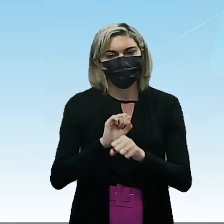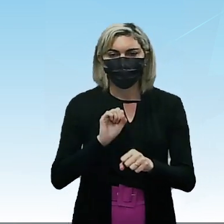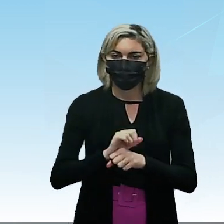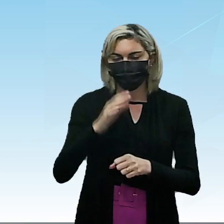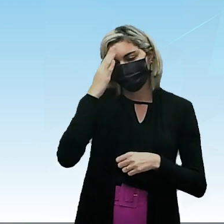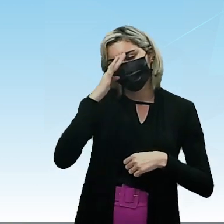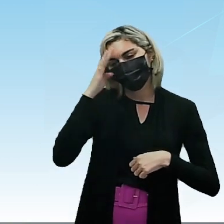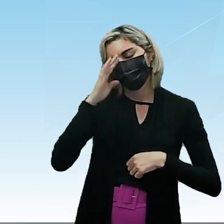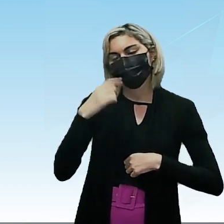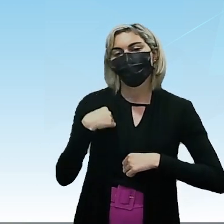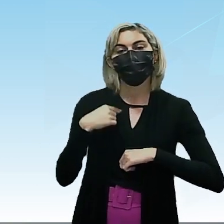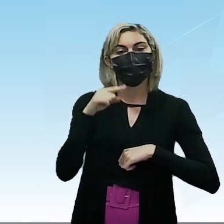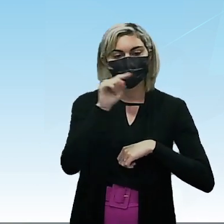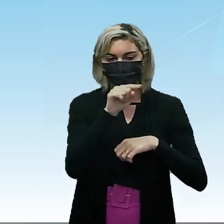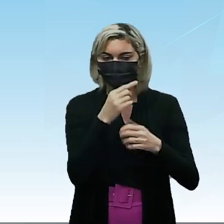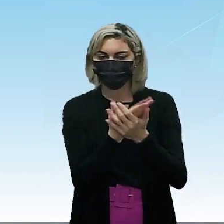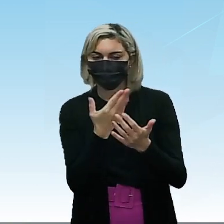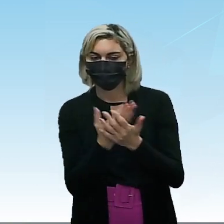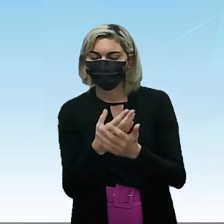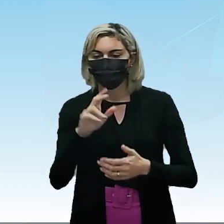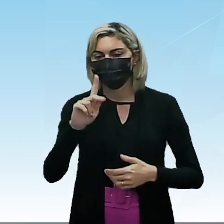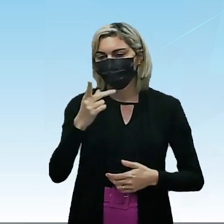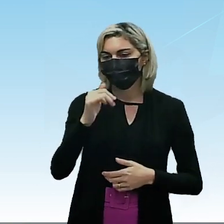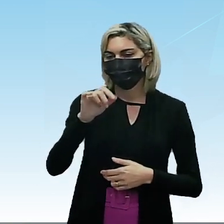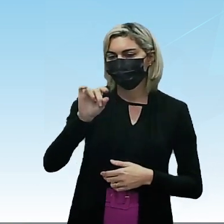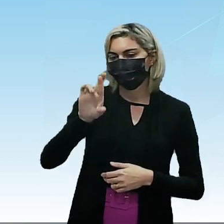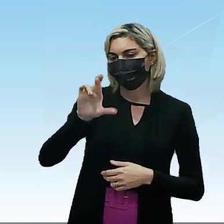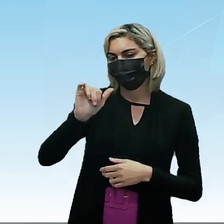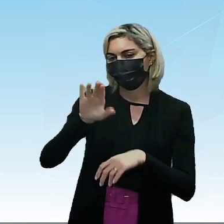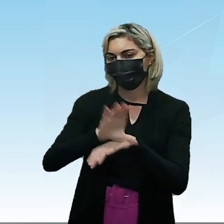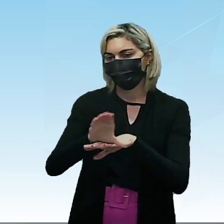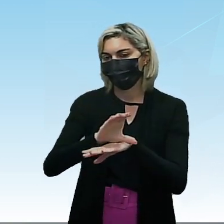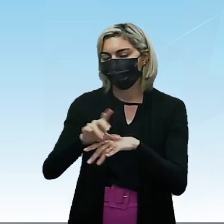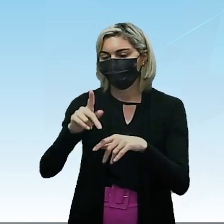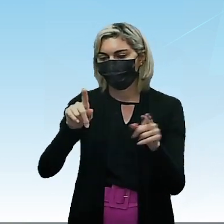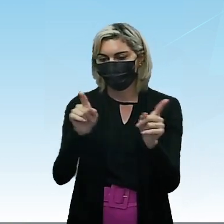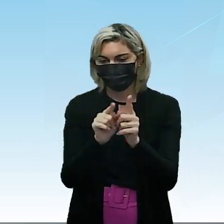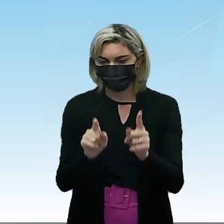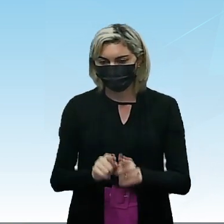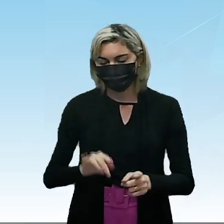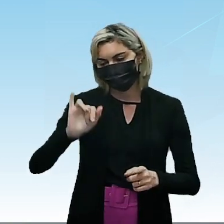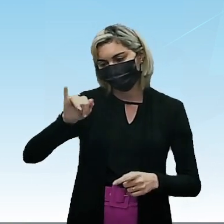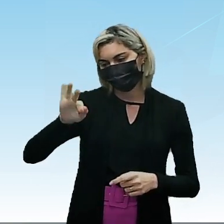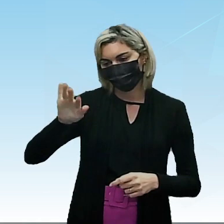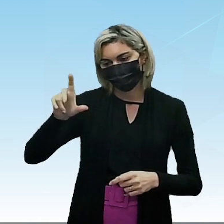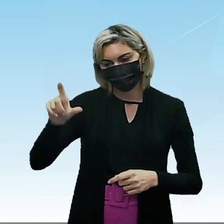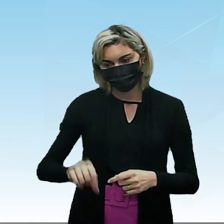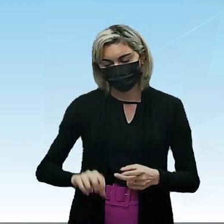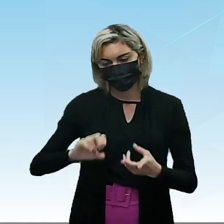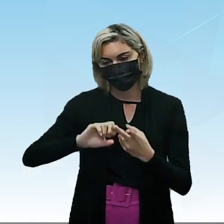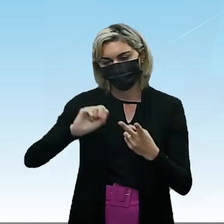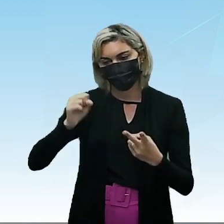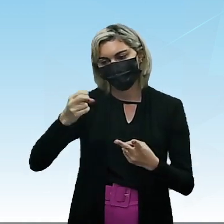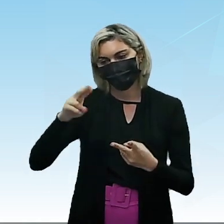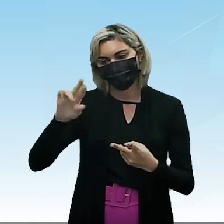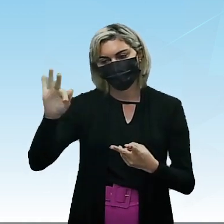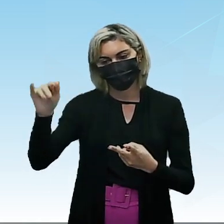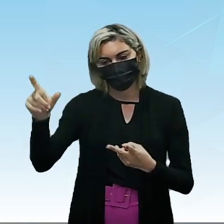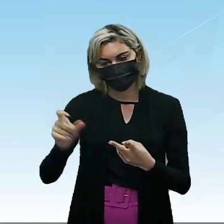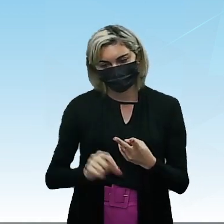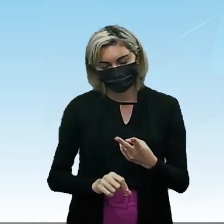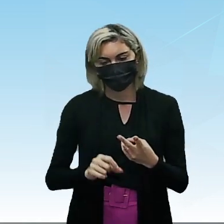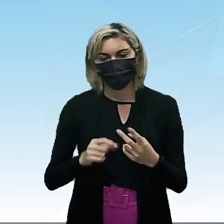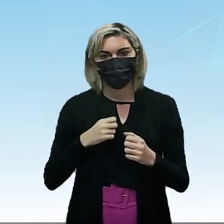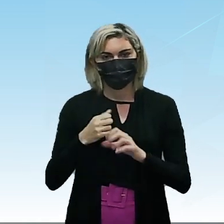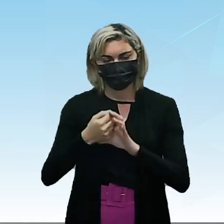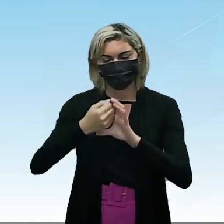entendimento Então lá na aula de hidrocarbonetos Você acabou de ver Que tinha prefixo Infixo E o sufixo O sufixo É o